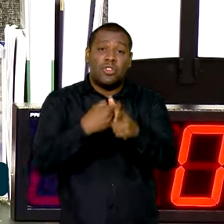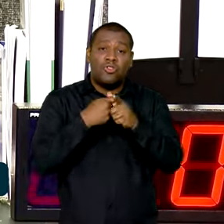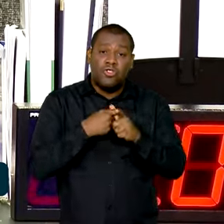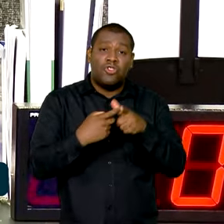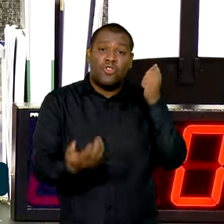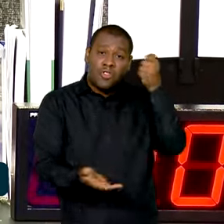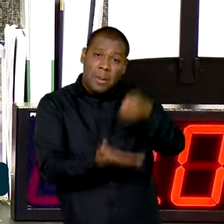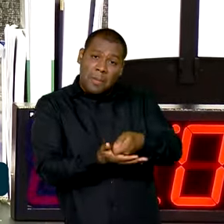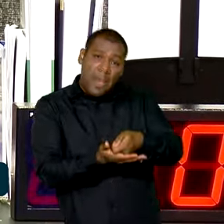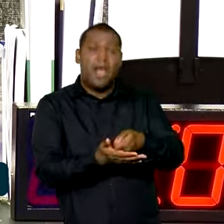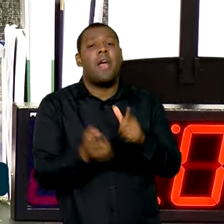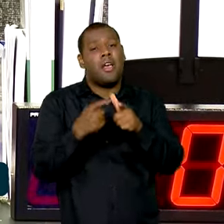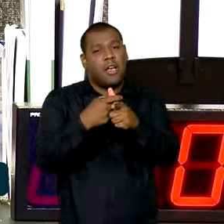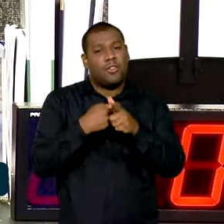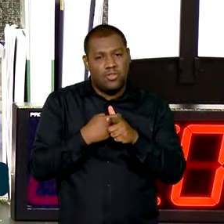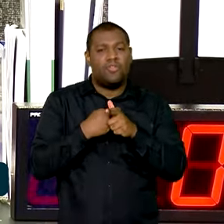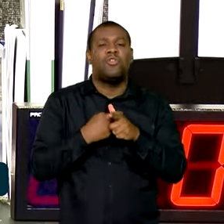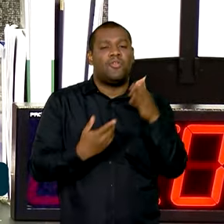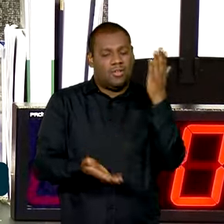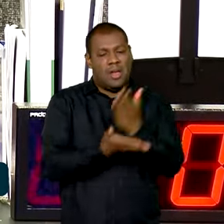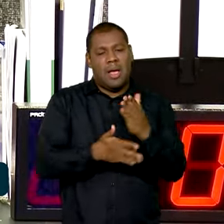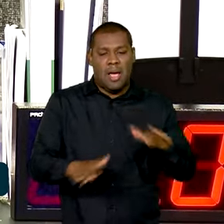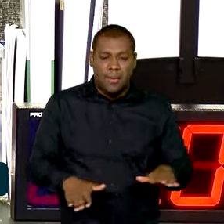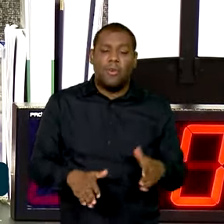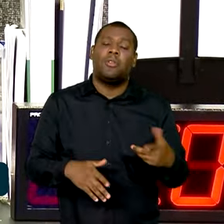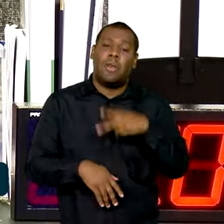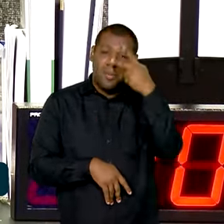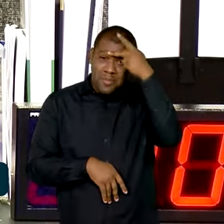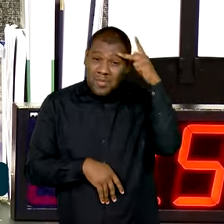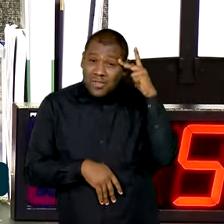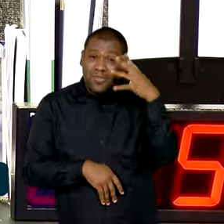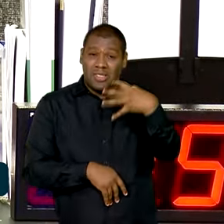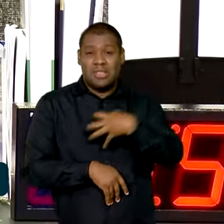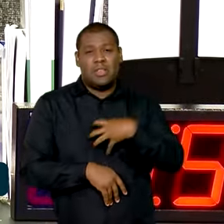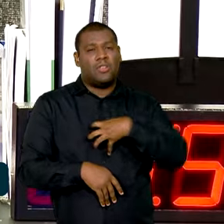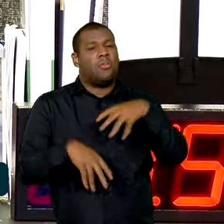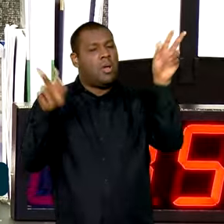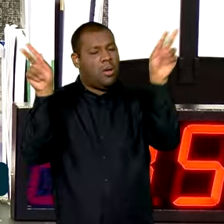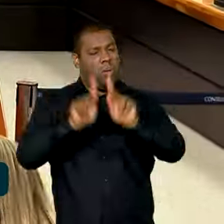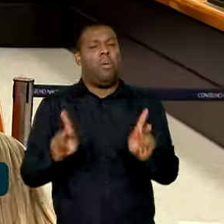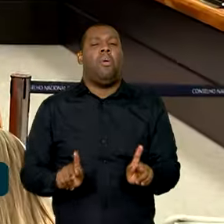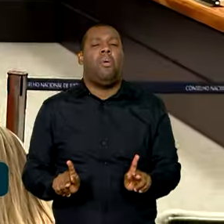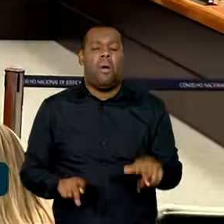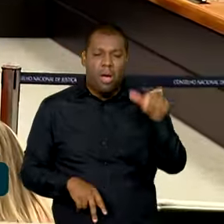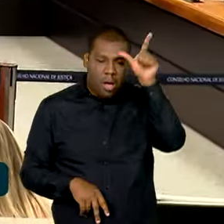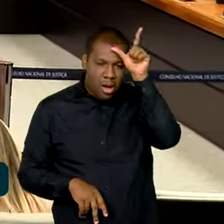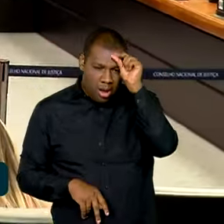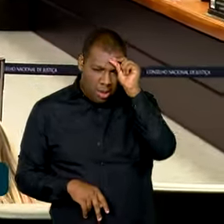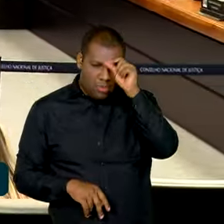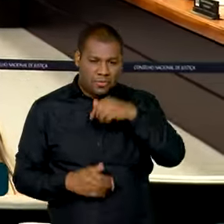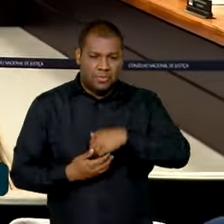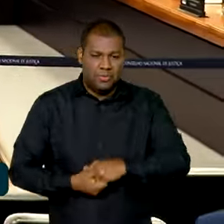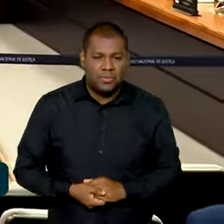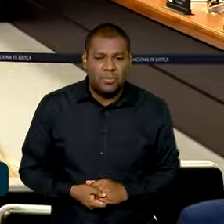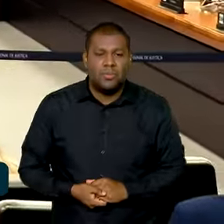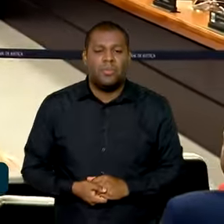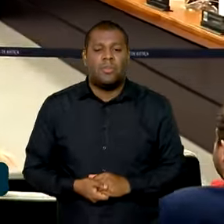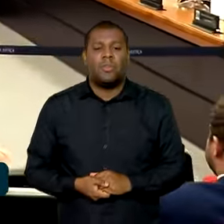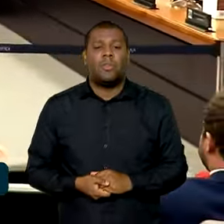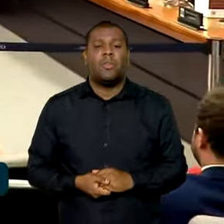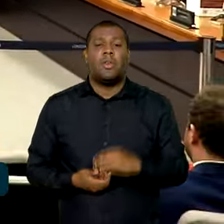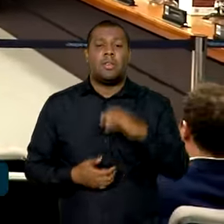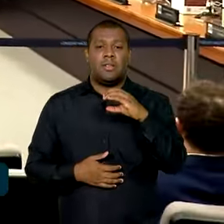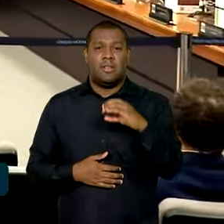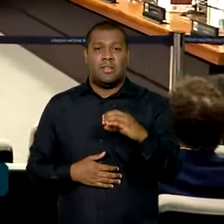um pouco mais de paz, eu diria, pessoal, para as pessoas que enfrentam esse problema. O acordo, que foi proposto pelo